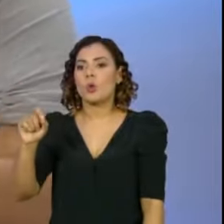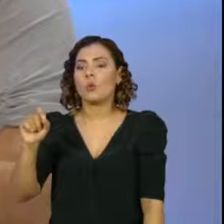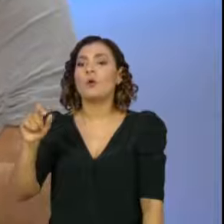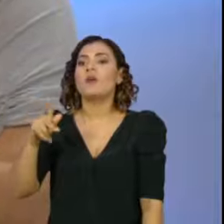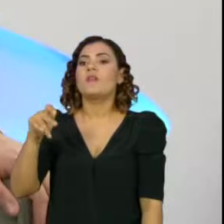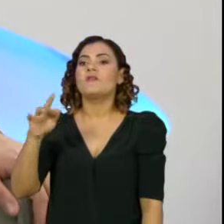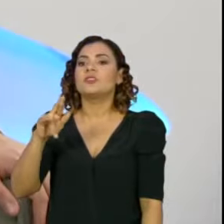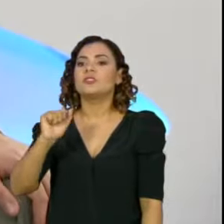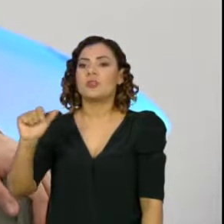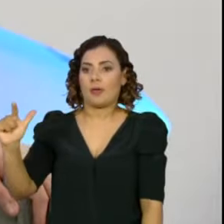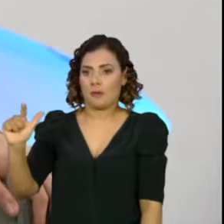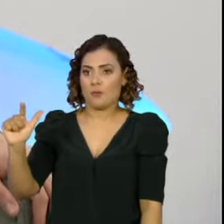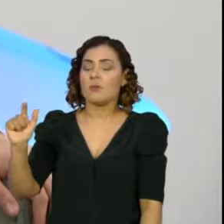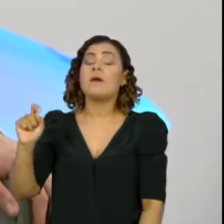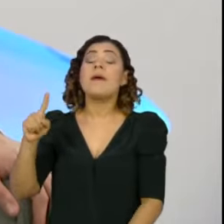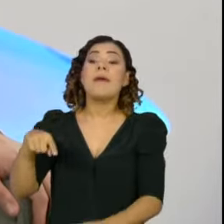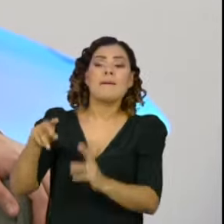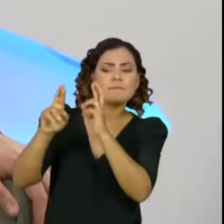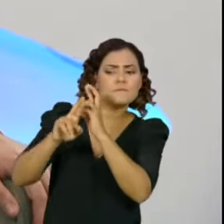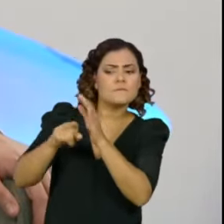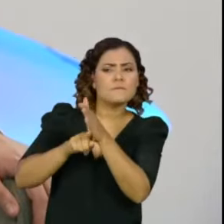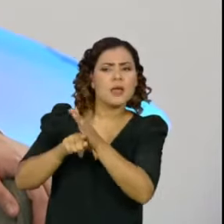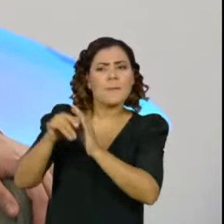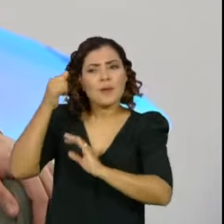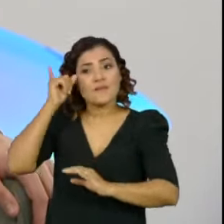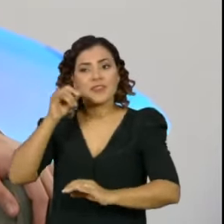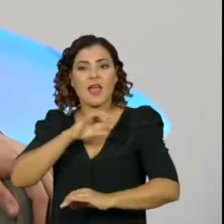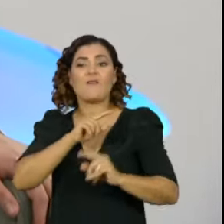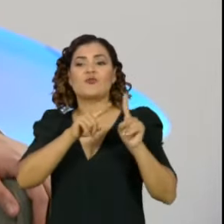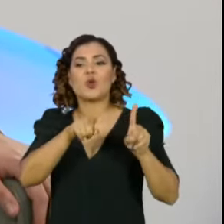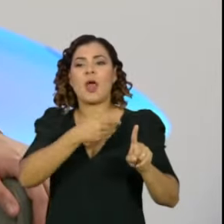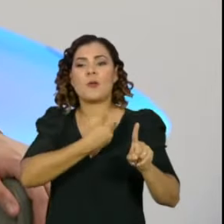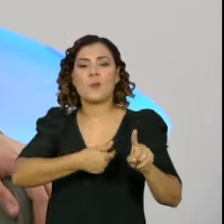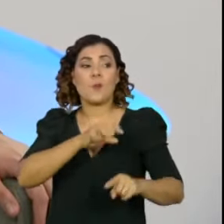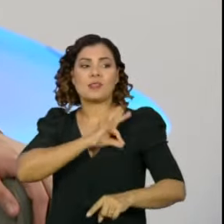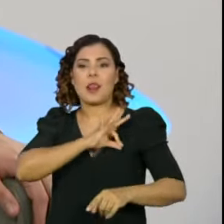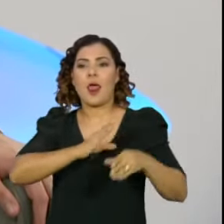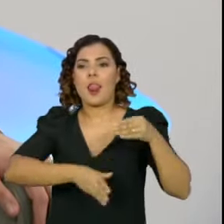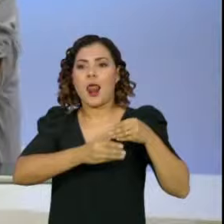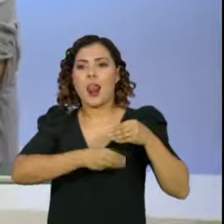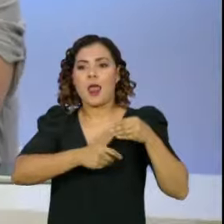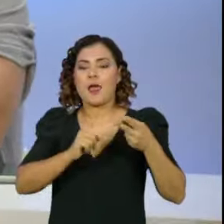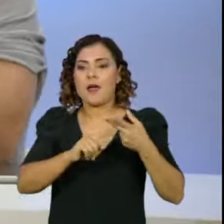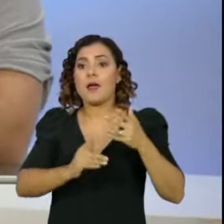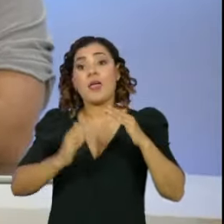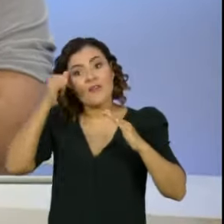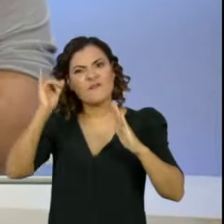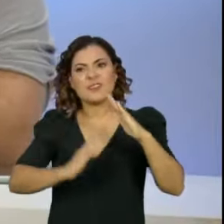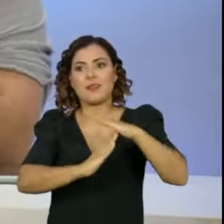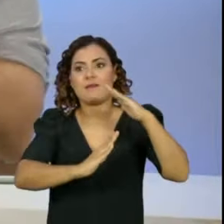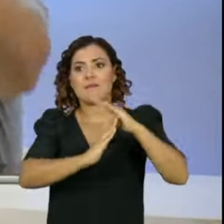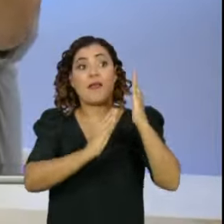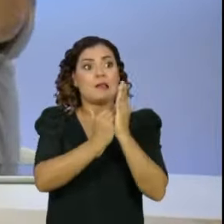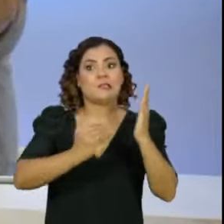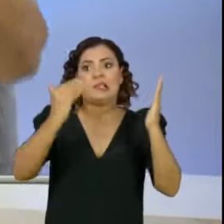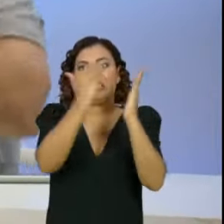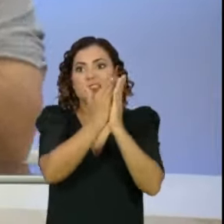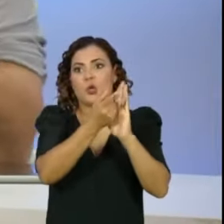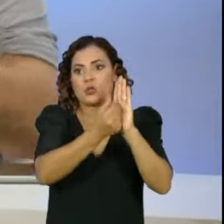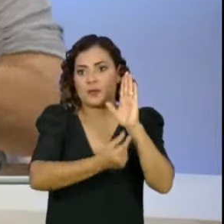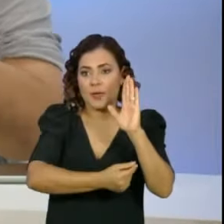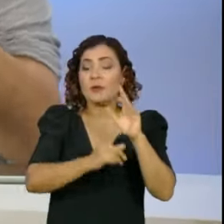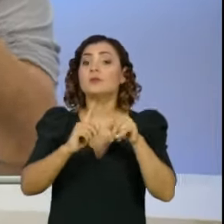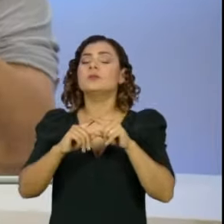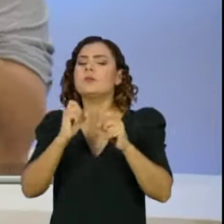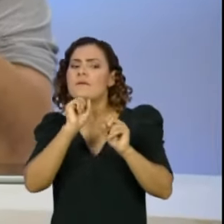evitar aumento de salário de servidor, excesso orçamentário dos poderes, e um, o que o